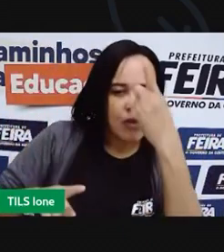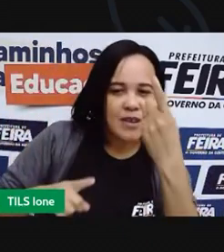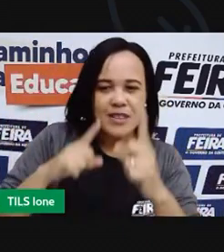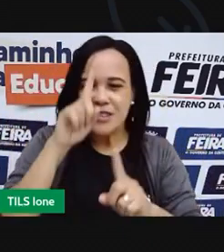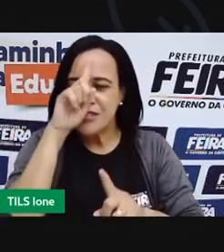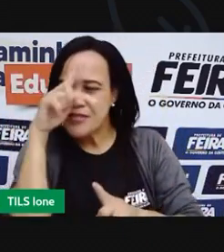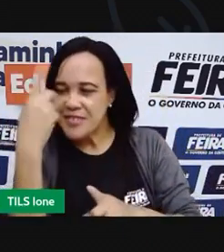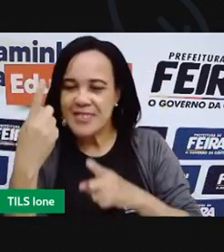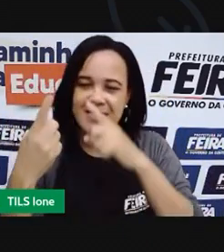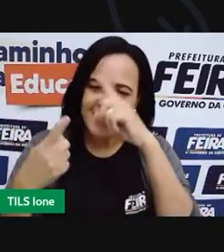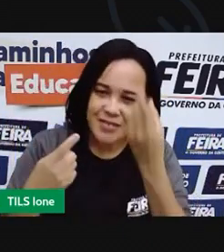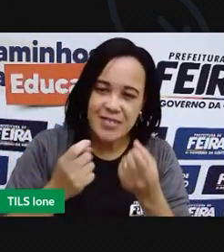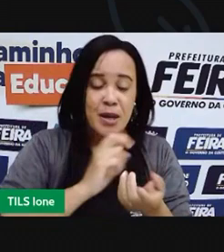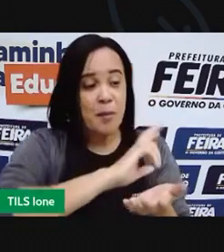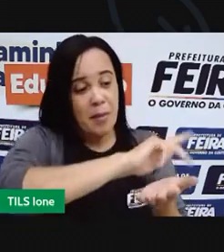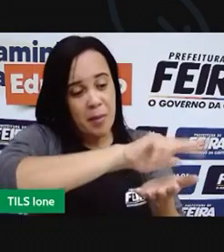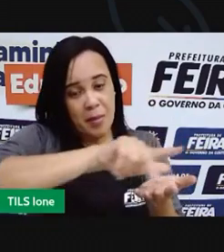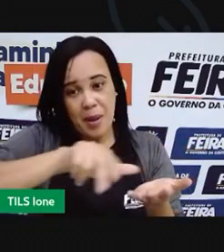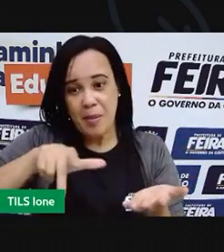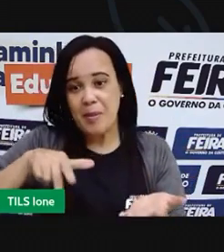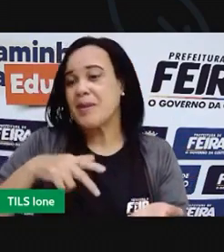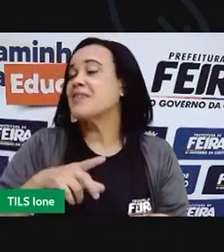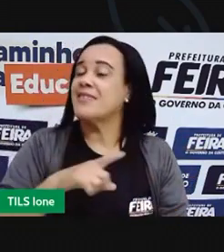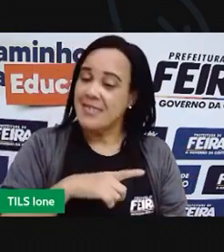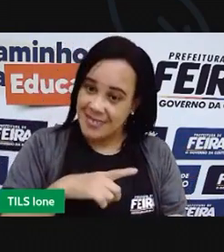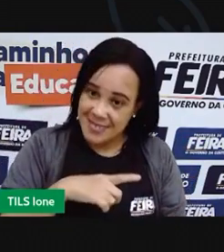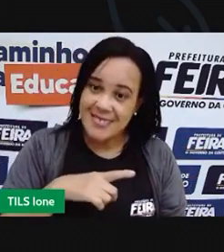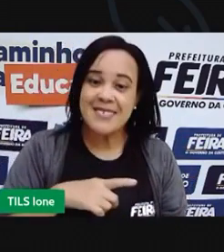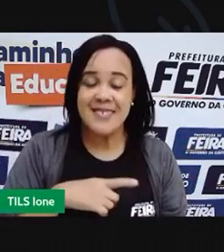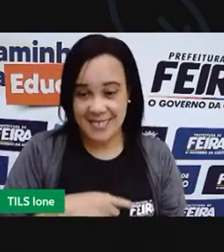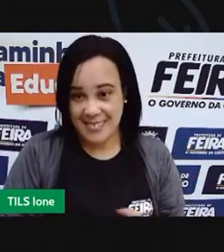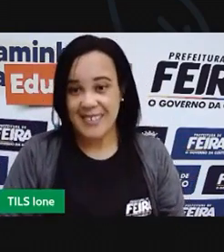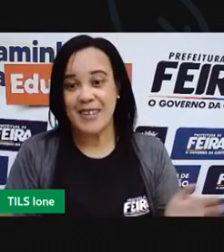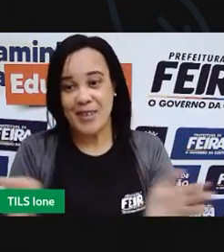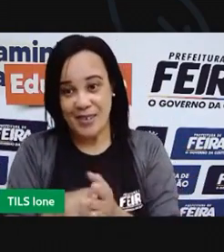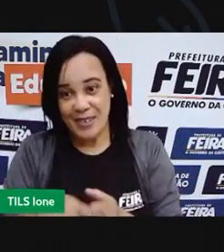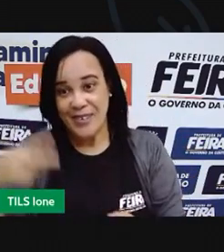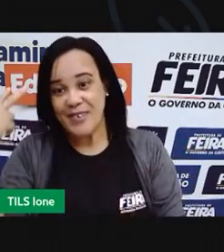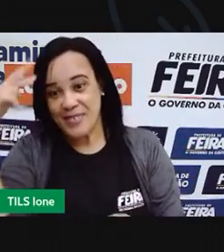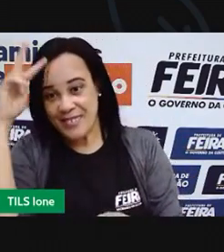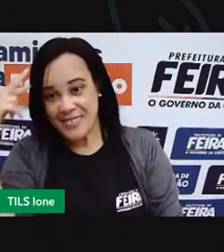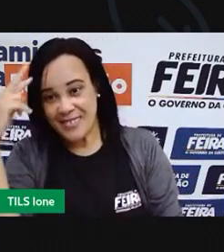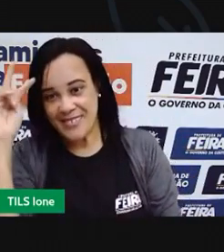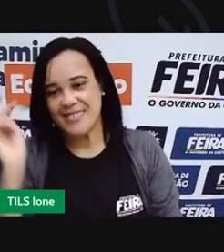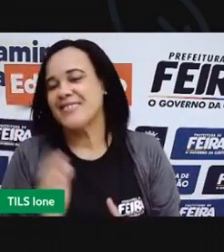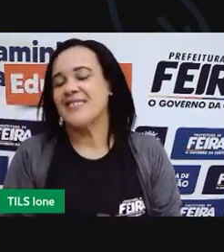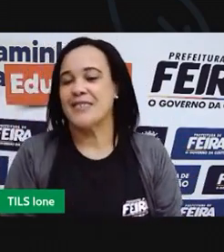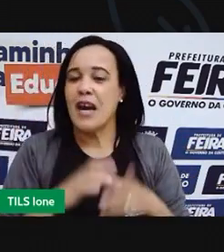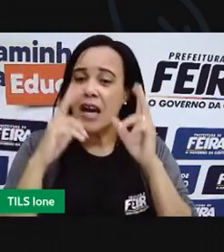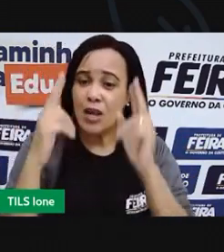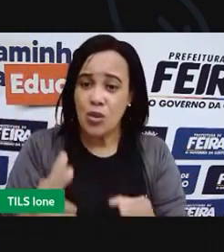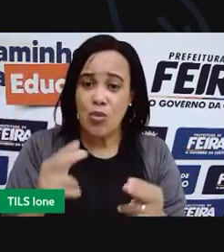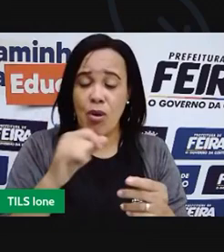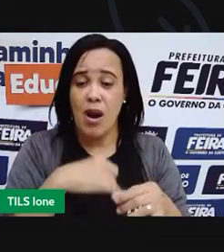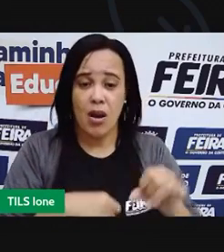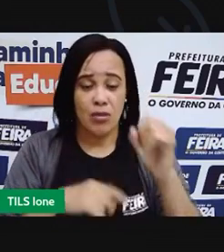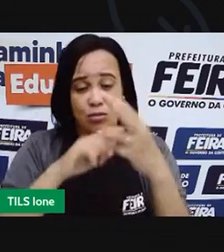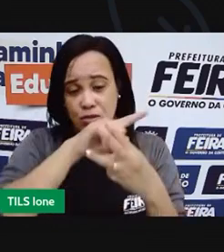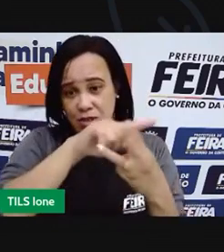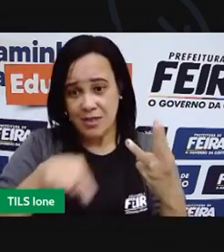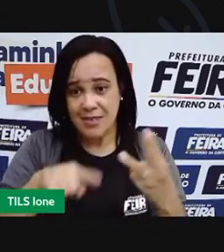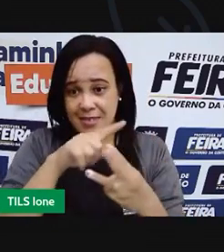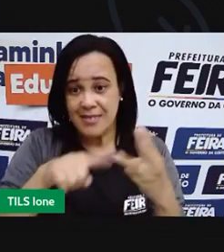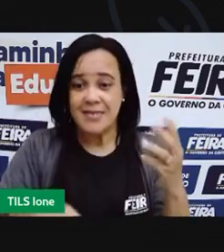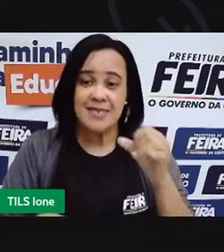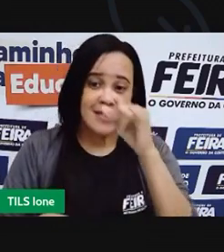personagens de histórias. Assim como a dos três porquinhos, outras histórias